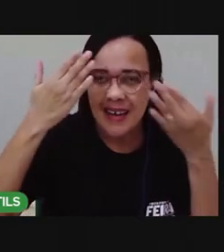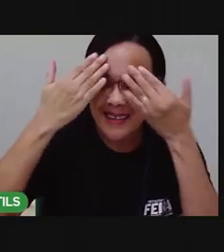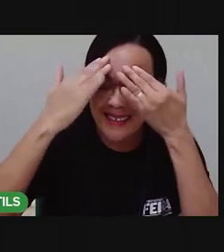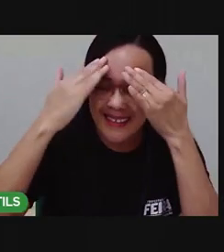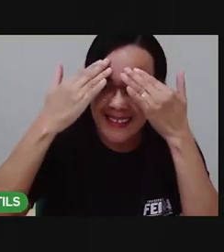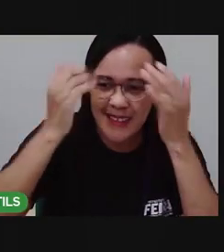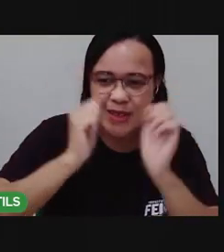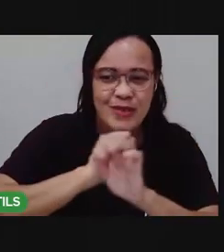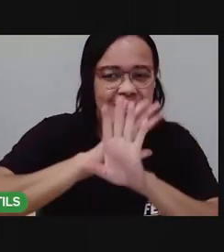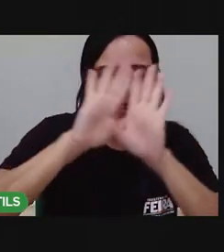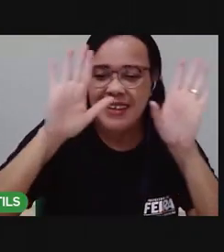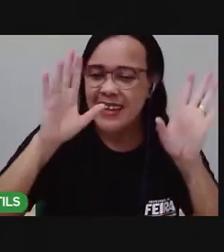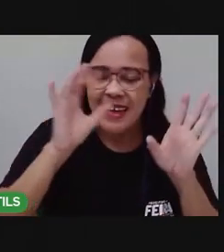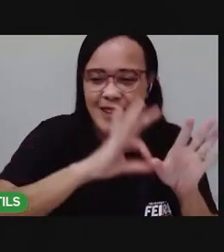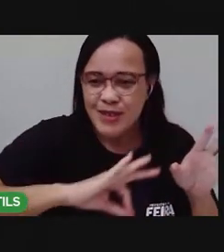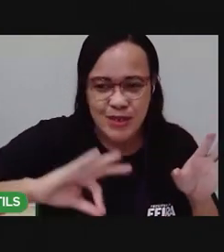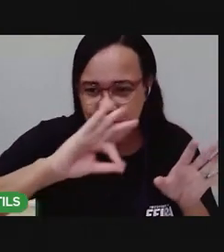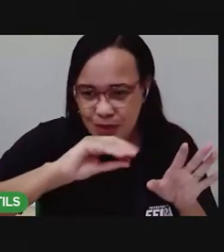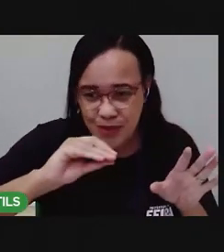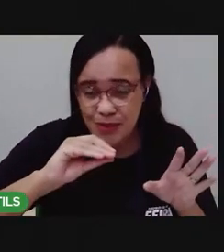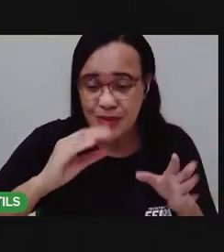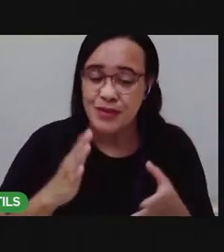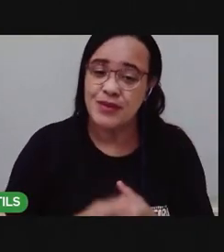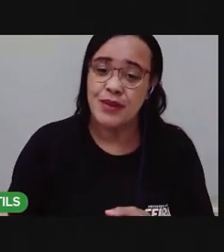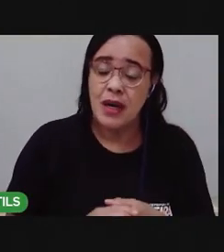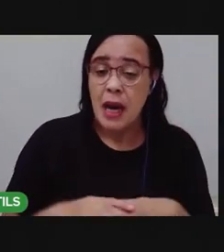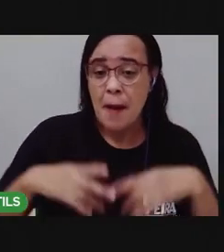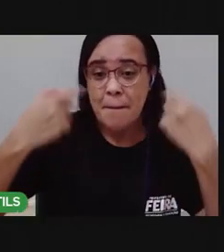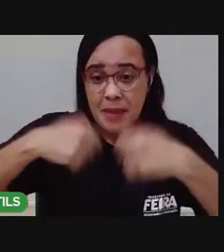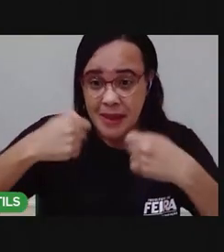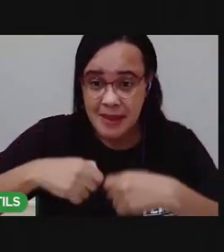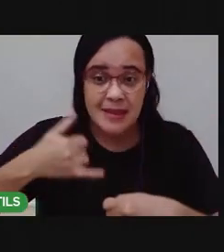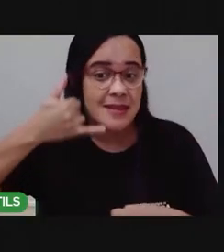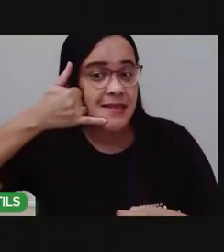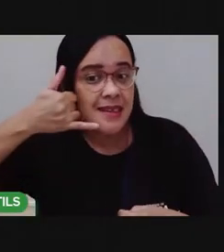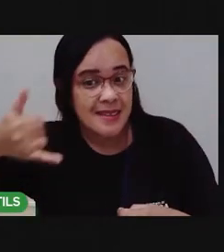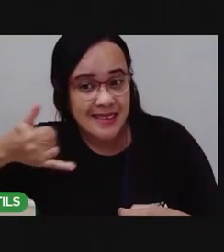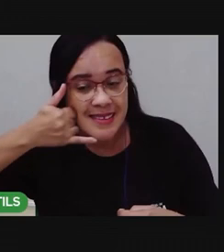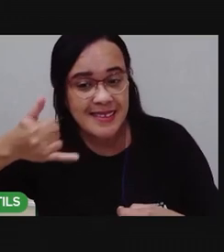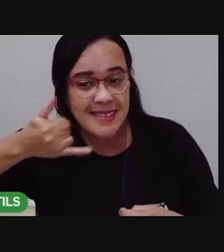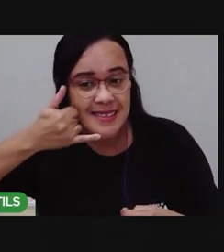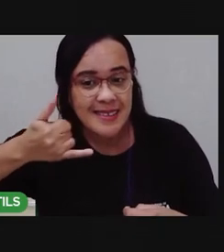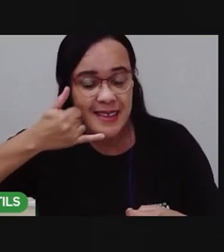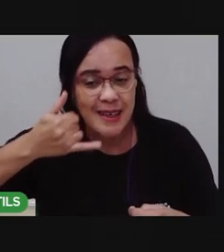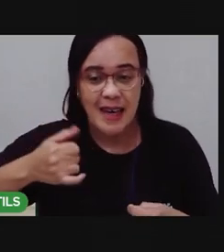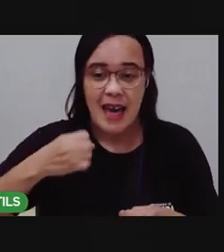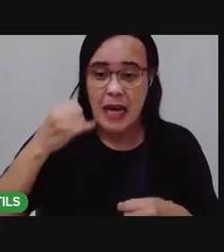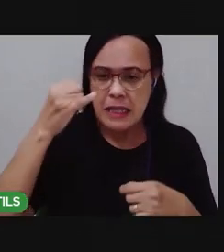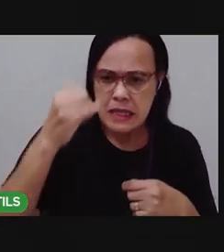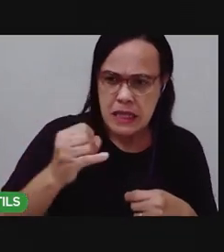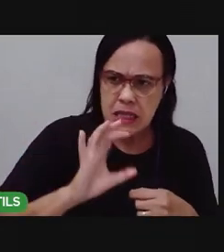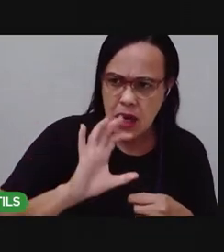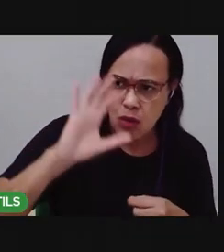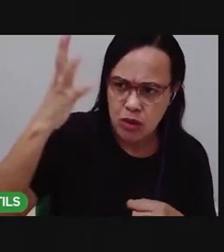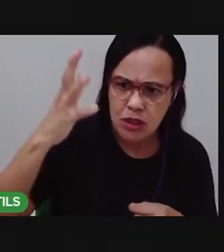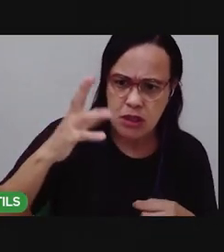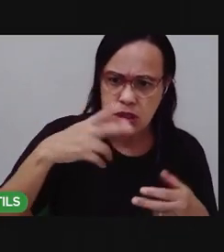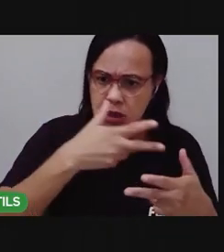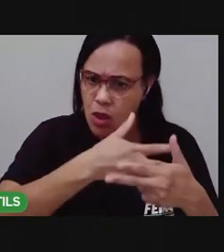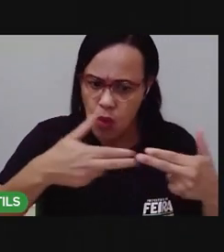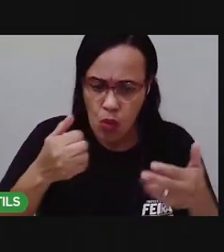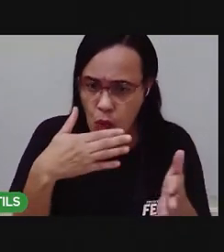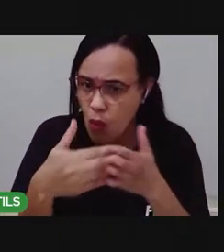a emergência, serviço de emergência em caso de acidente doméstico, que você tem aprendido com essa aula para se proteger,